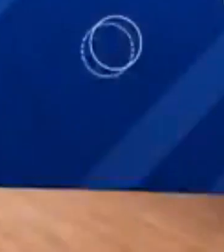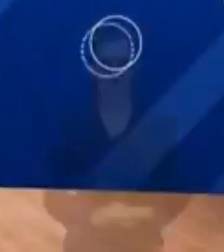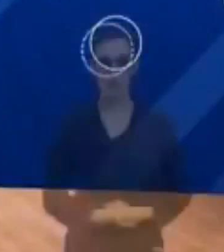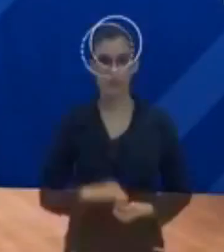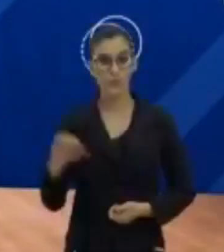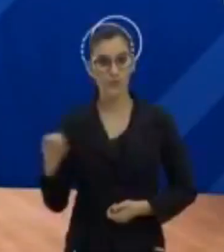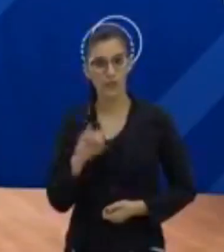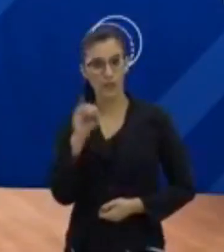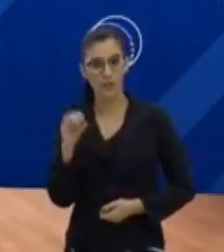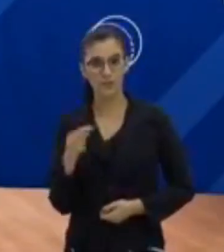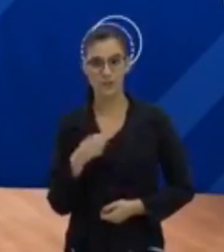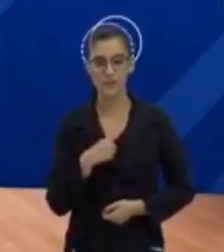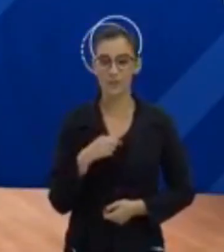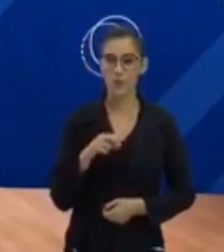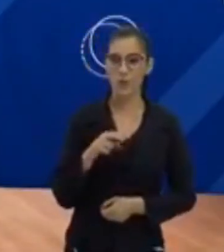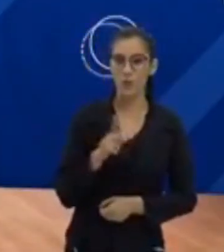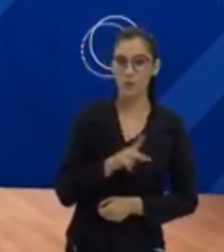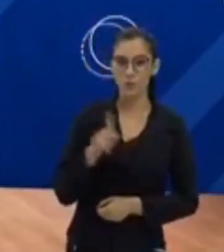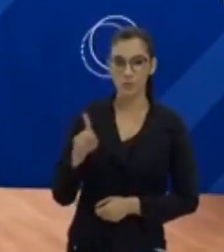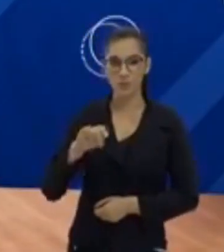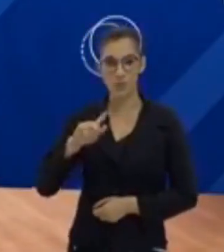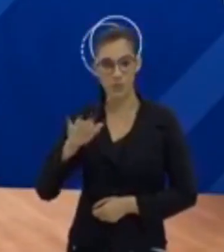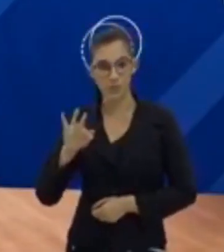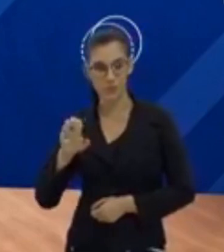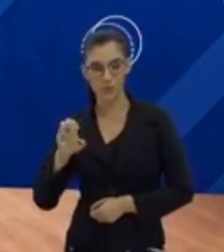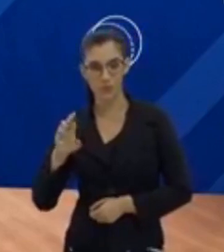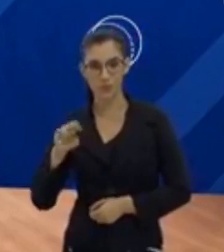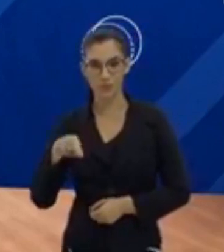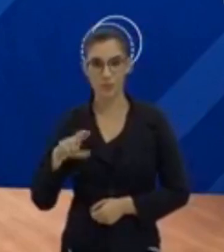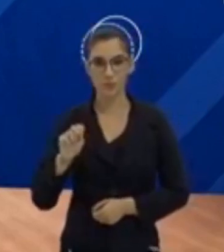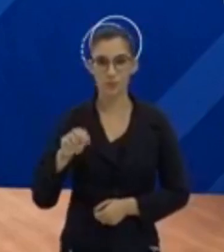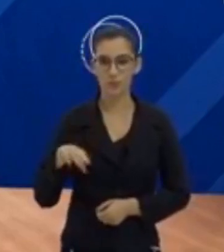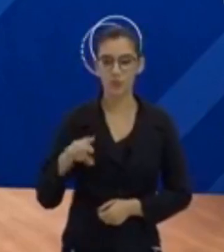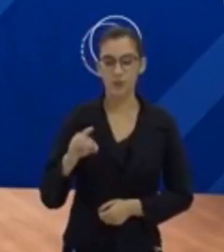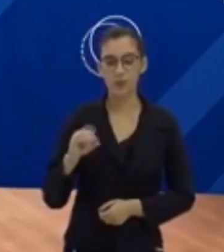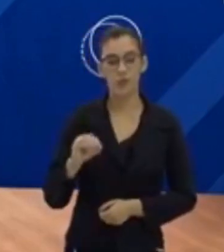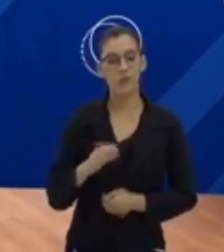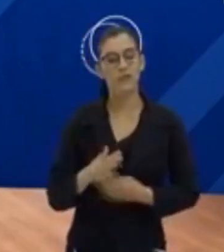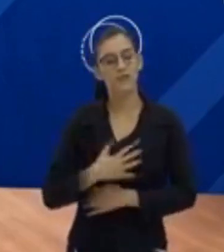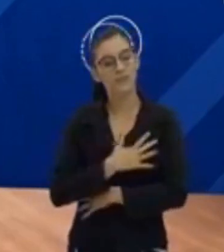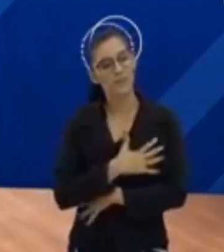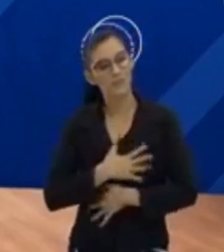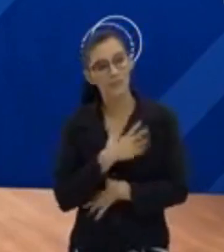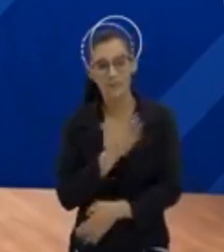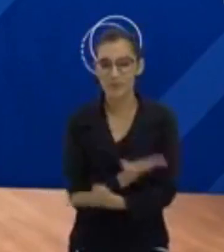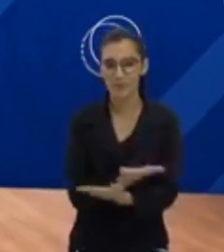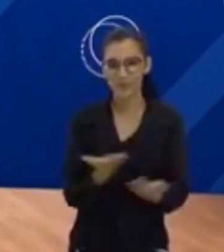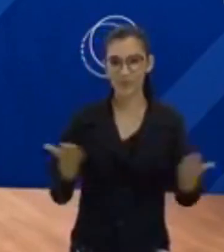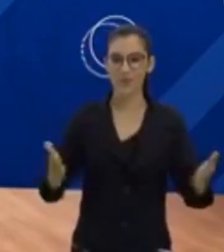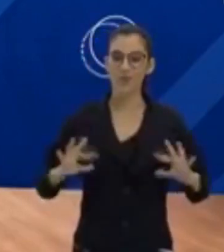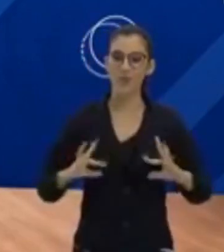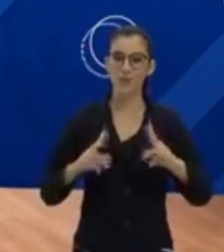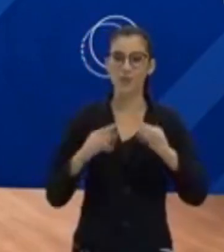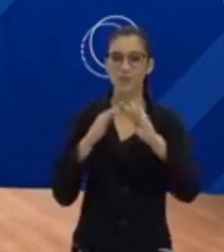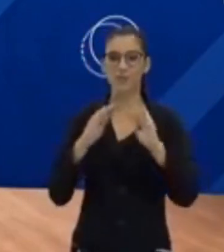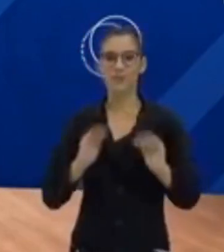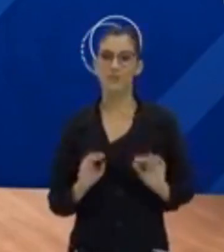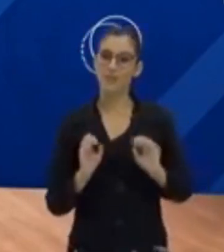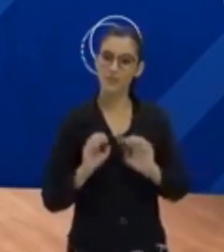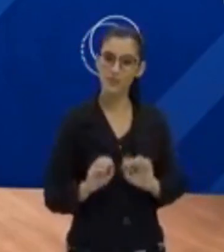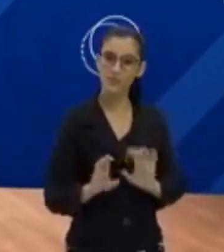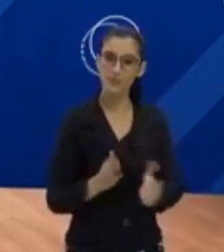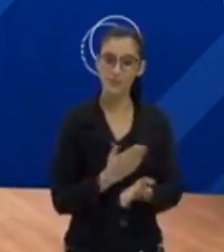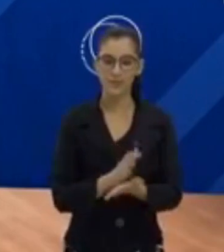Olá, eu sou o professor Fernando Júnior, seja muito bem-vindo, seja muito bem-vindo a mais um Todos em Casa pela Educação,